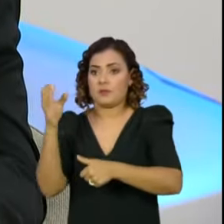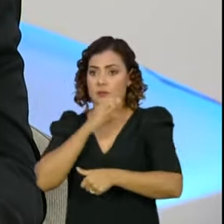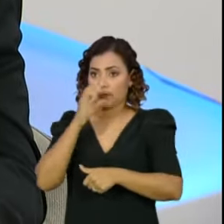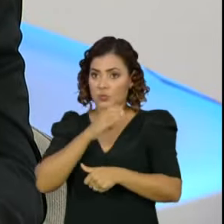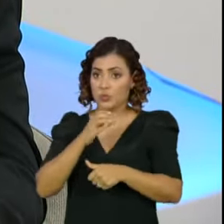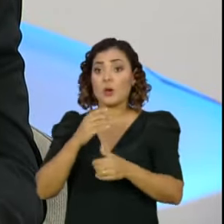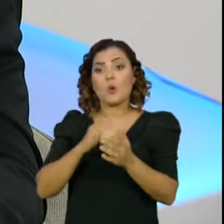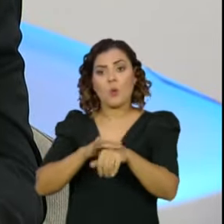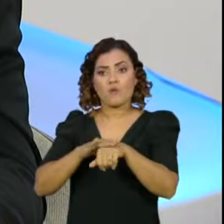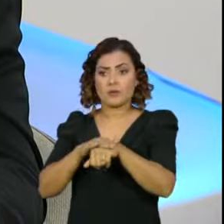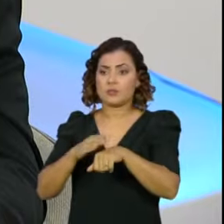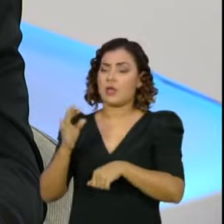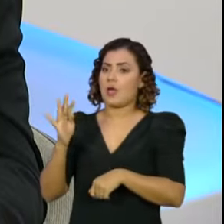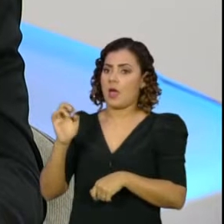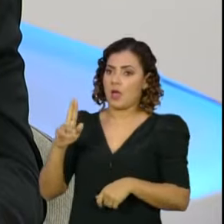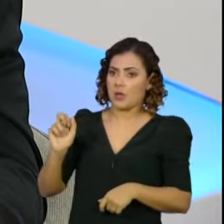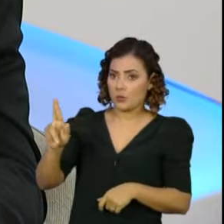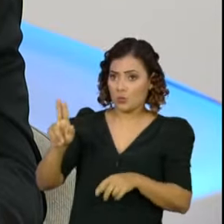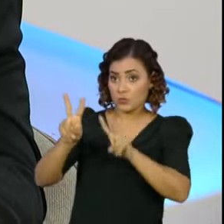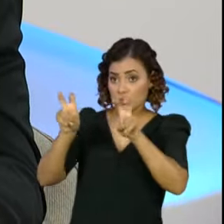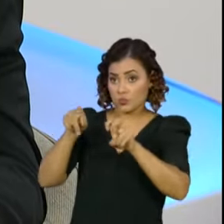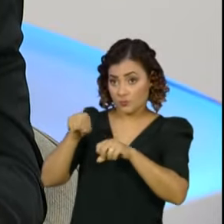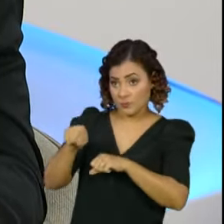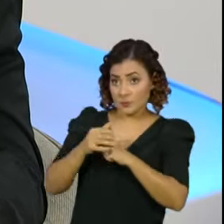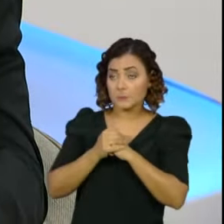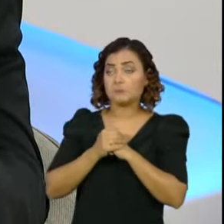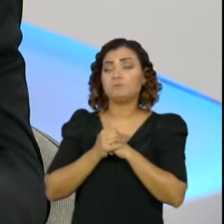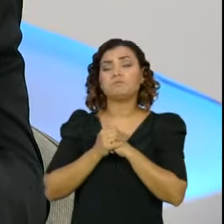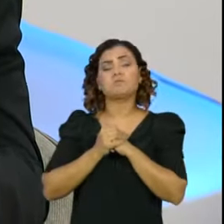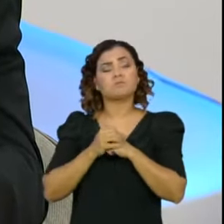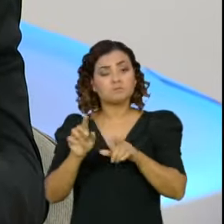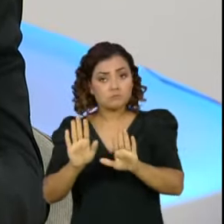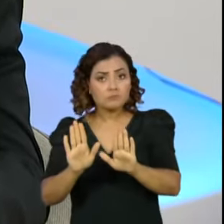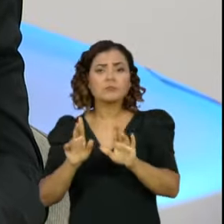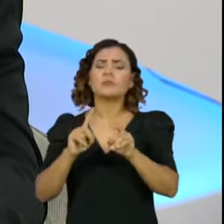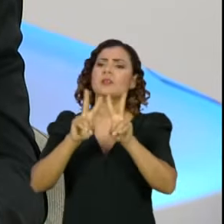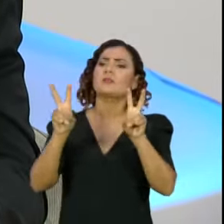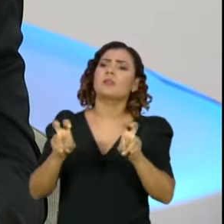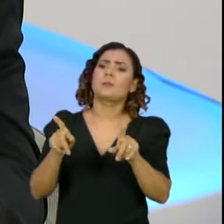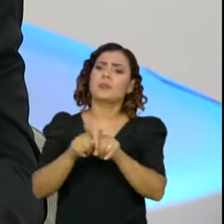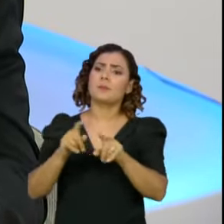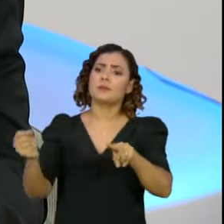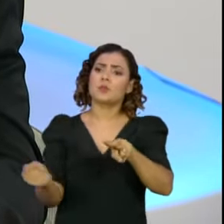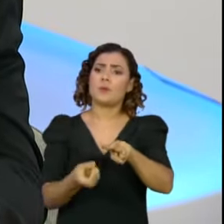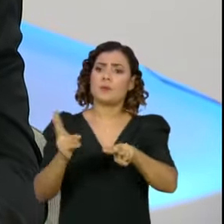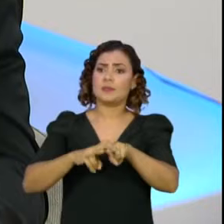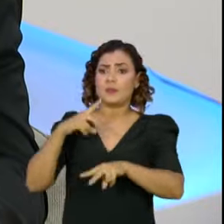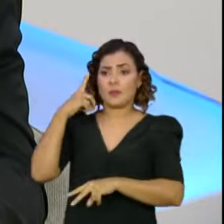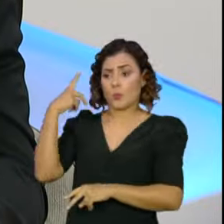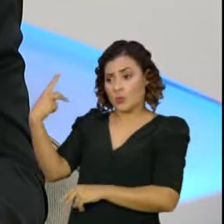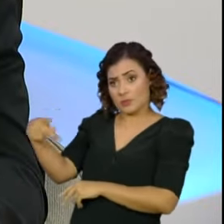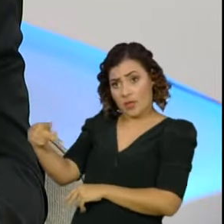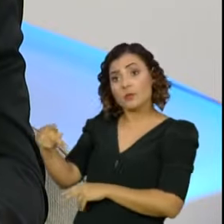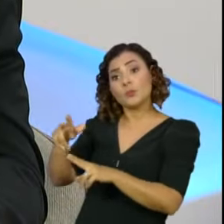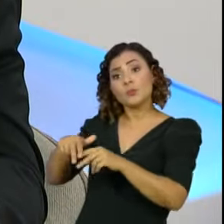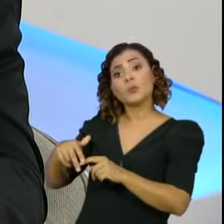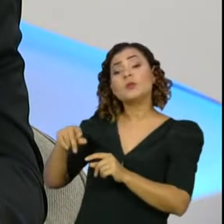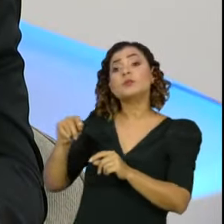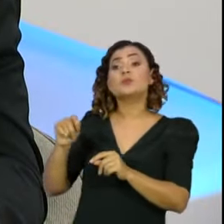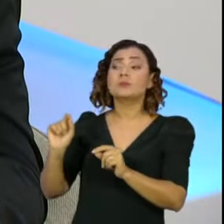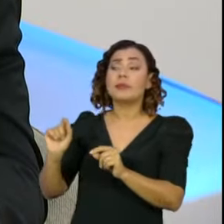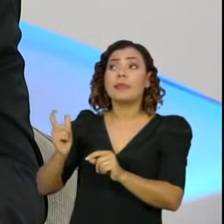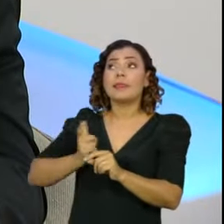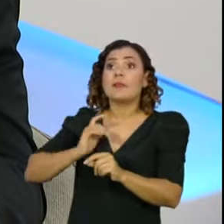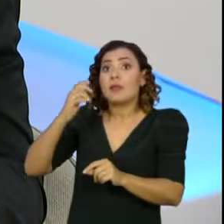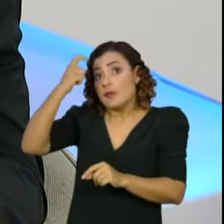Eu conversei com o deputado Arthur Lira a respeito disso. Mas houve um fato, que foi o episódio da prisão desse deputado, que ensejou naquele momento um